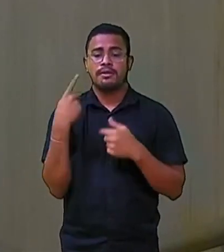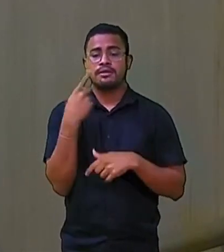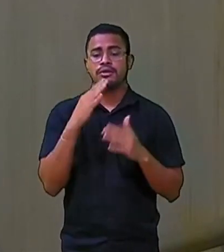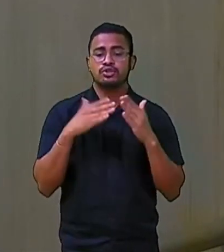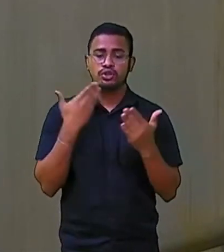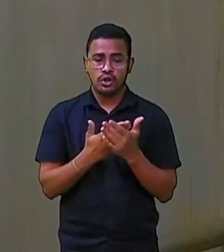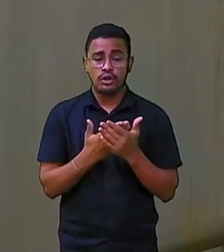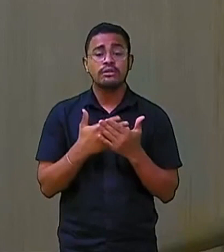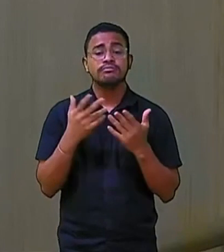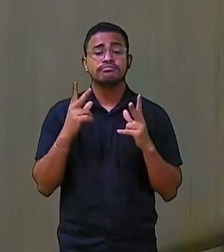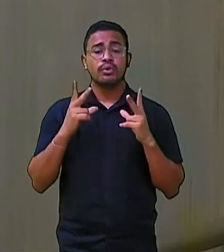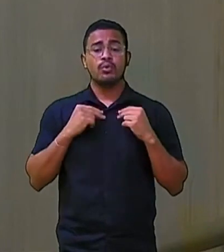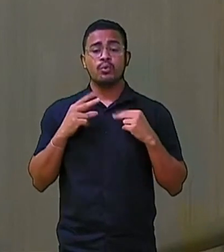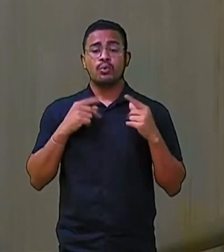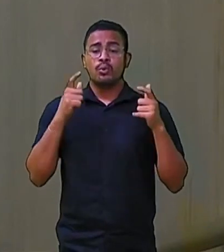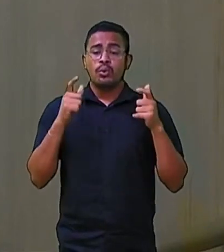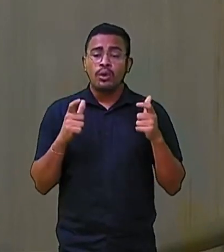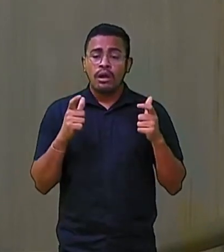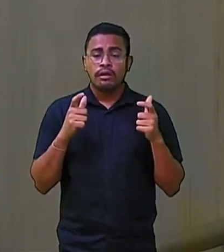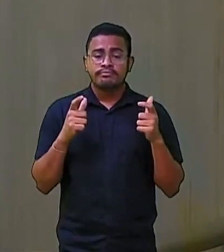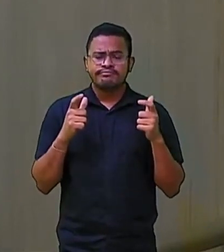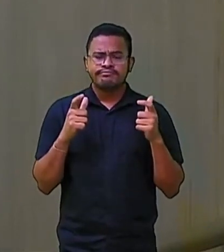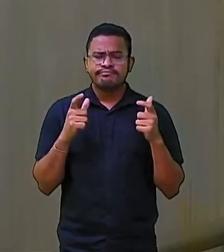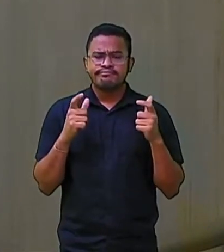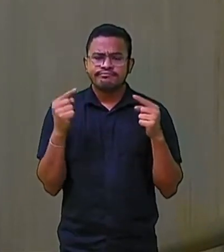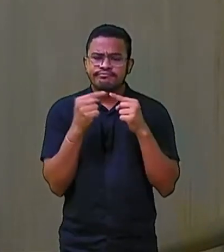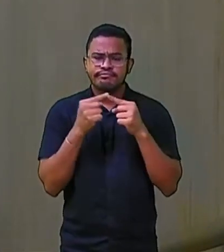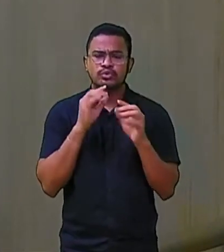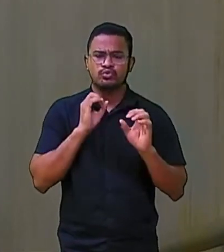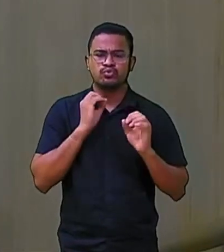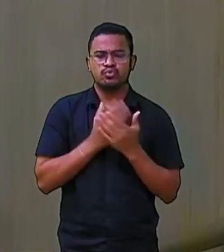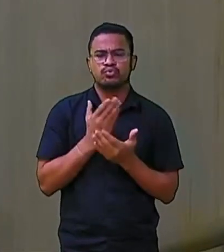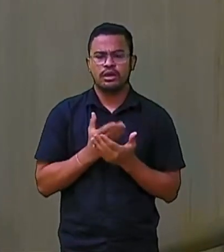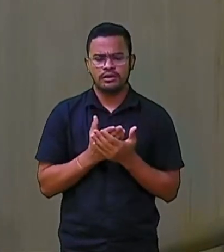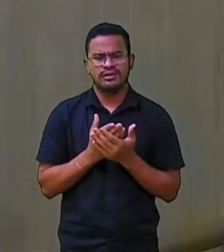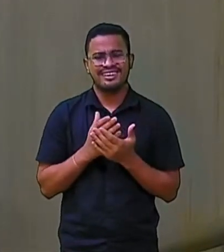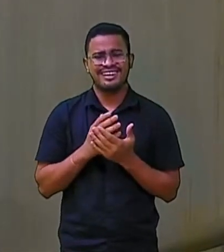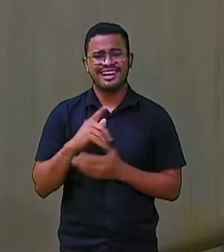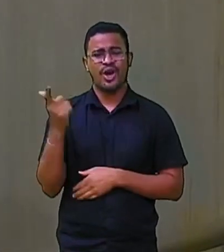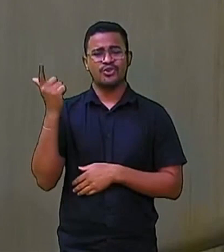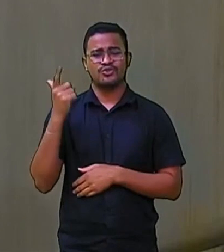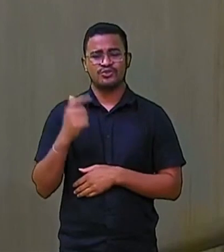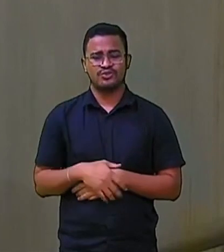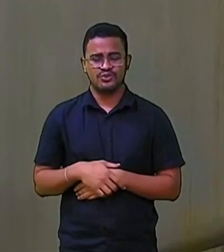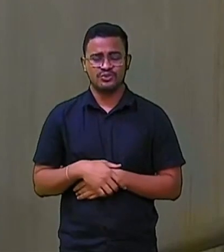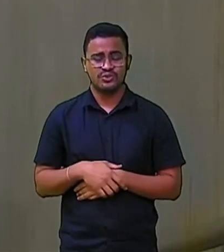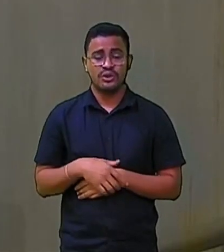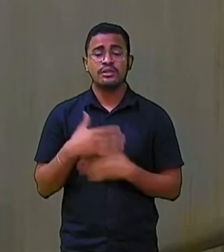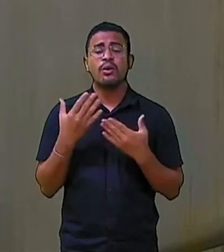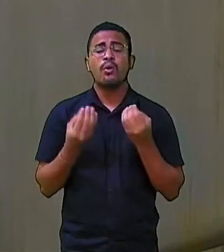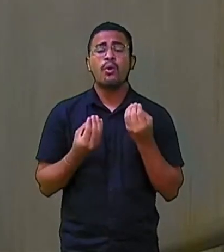Merecemos um lugar apto para estudar, é lógico Como é que a melhor